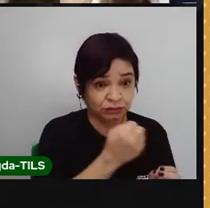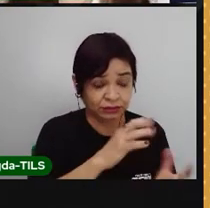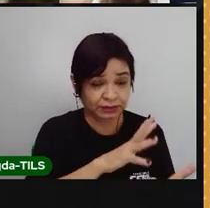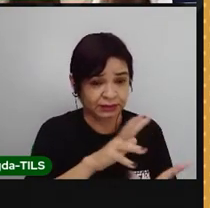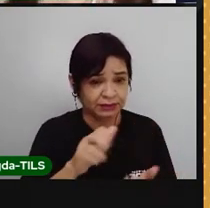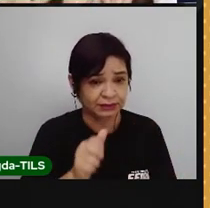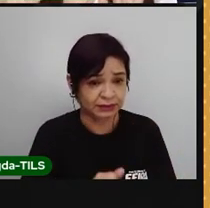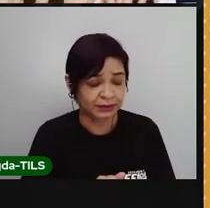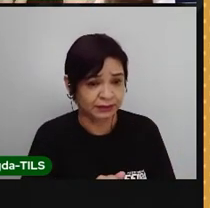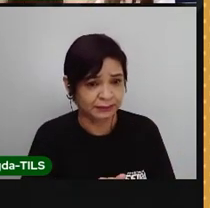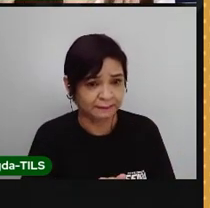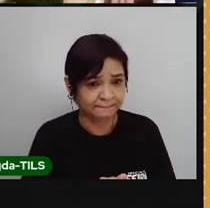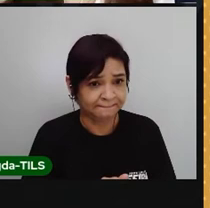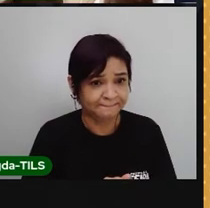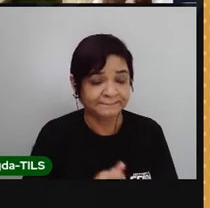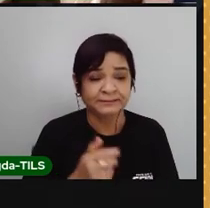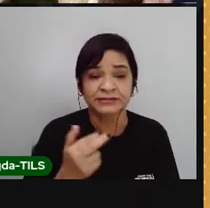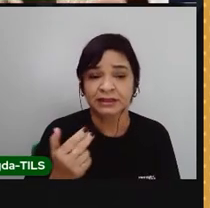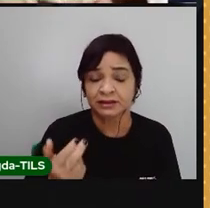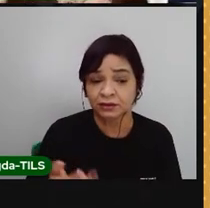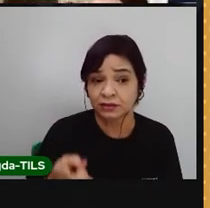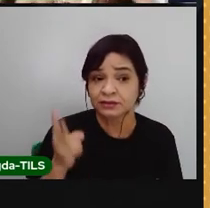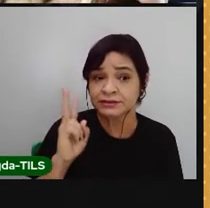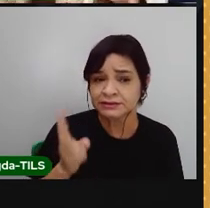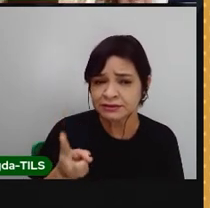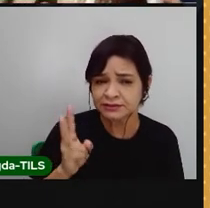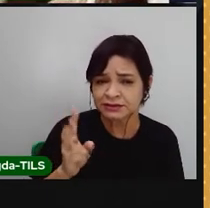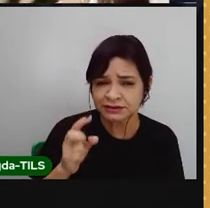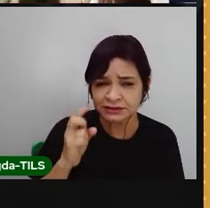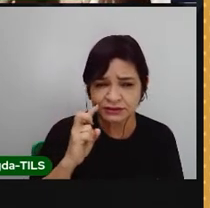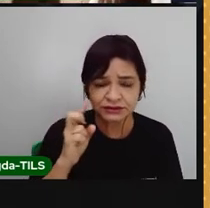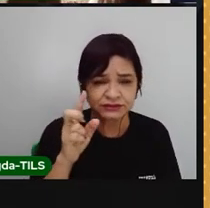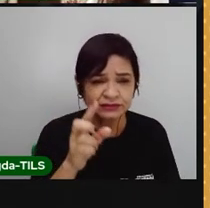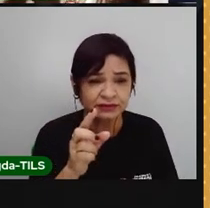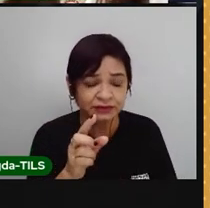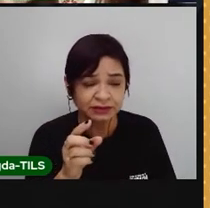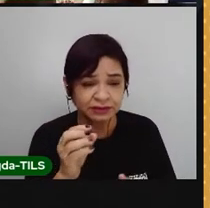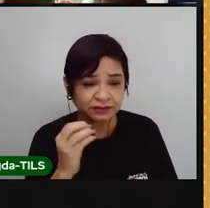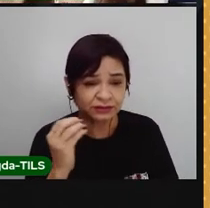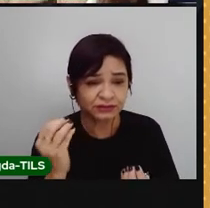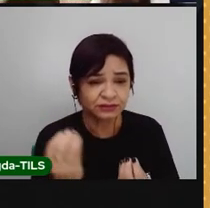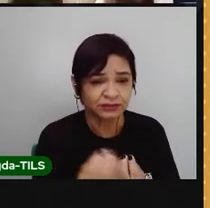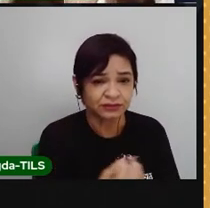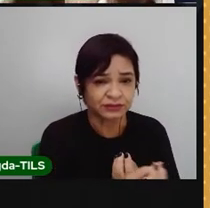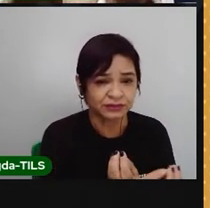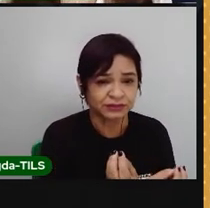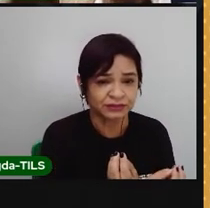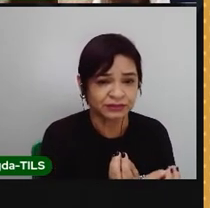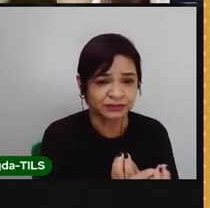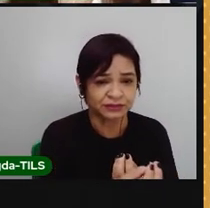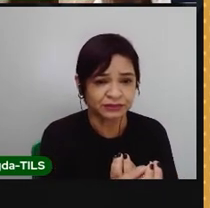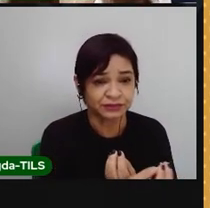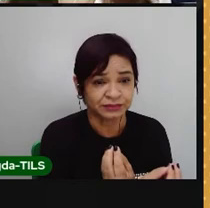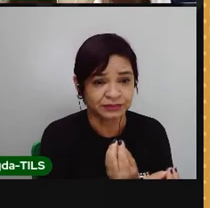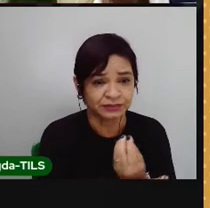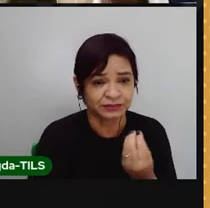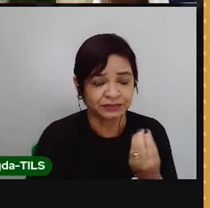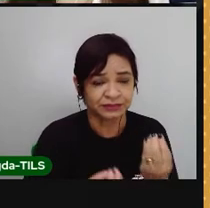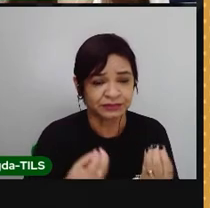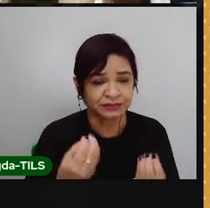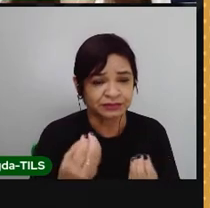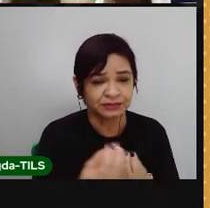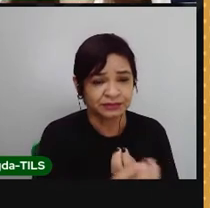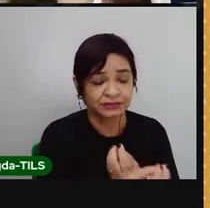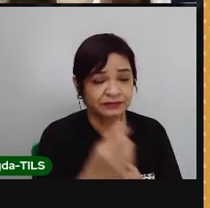é igual. Então, sempre a gente vai ver essa sincronia entre os dois movimentos e a gente sempre vai visualizar só uma